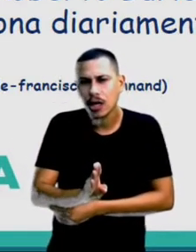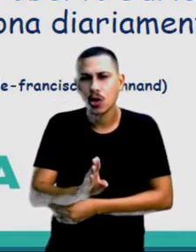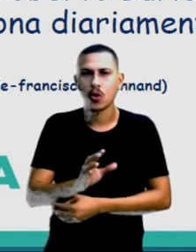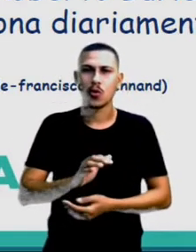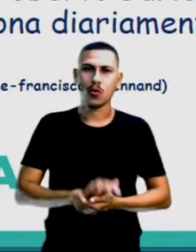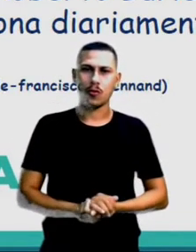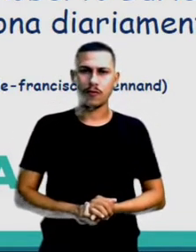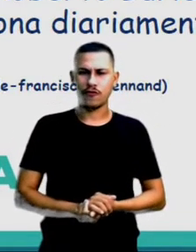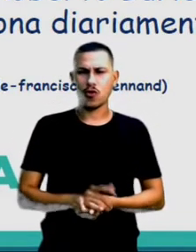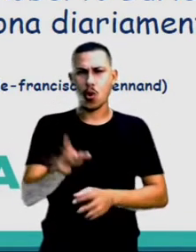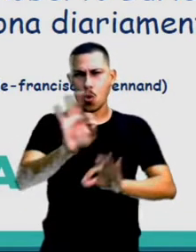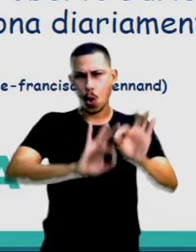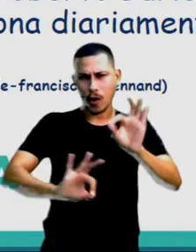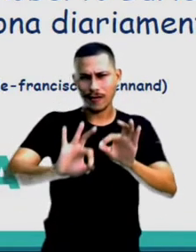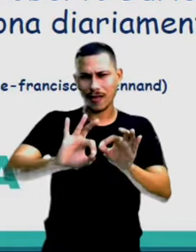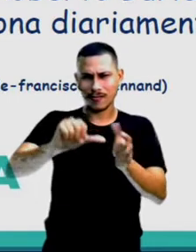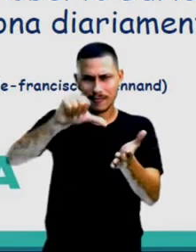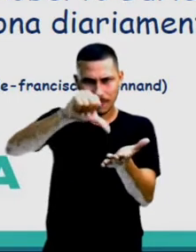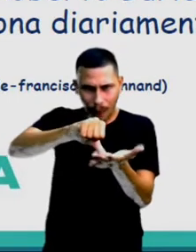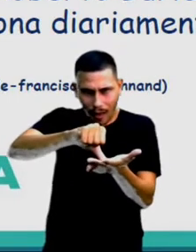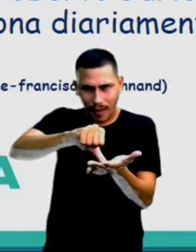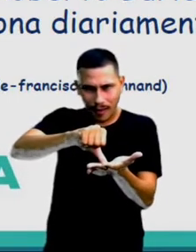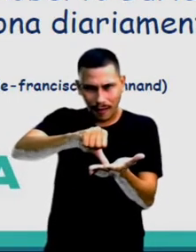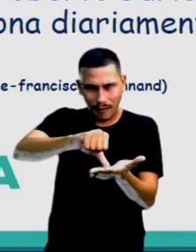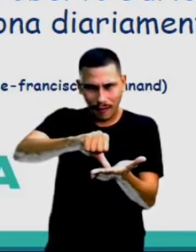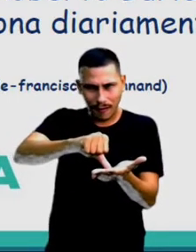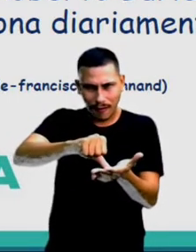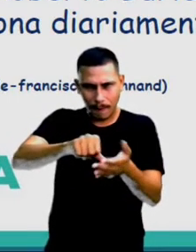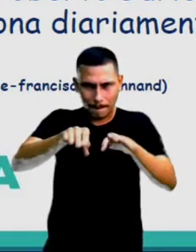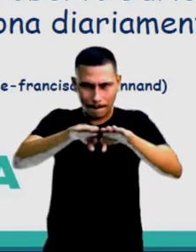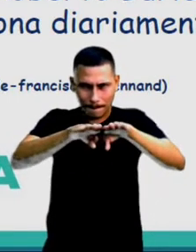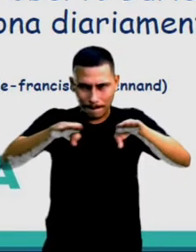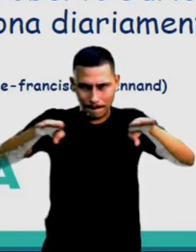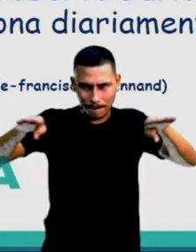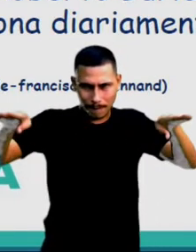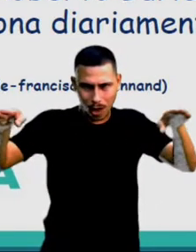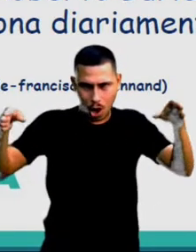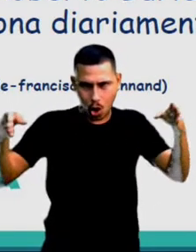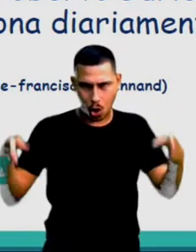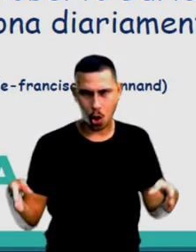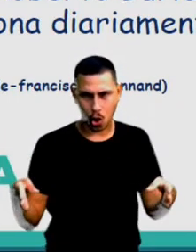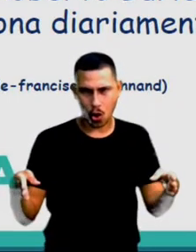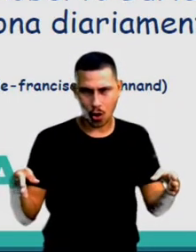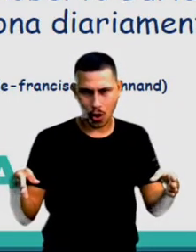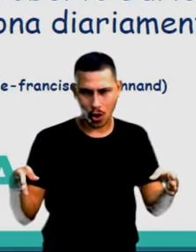instalado sobre o mole do porto